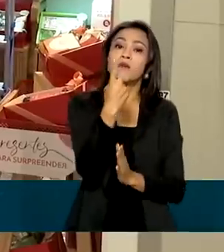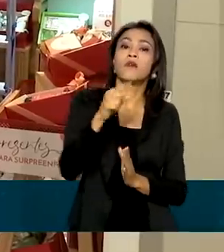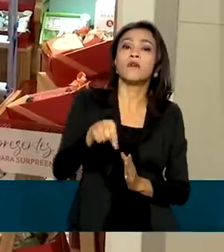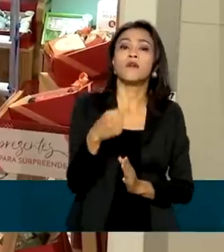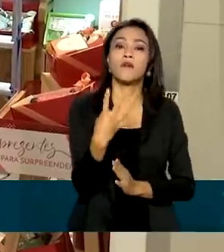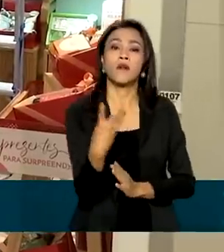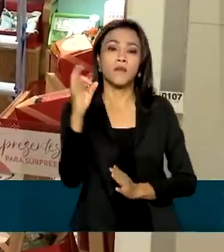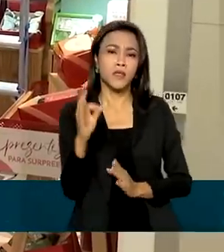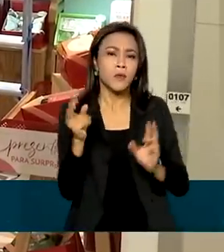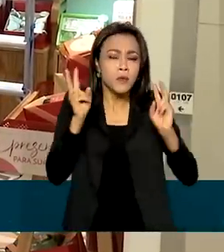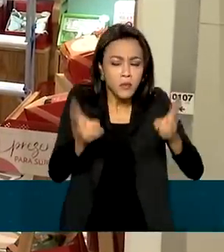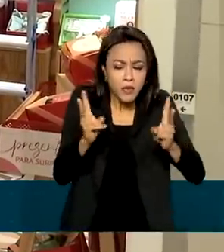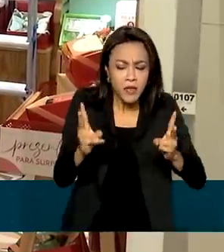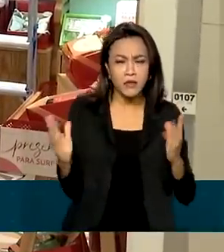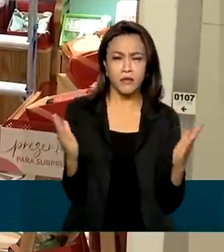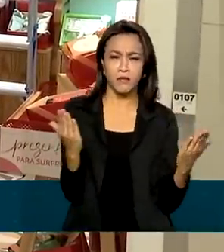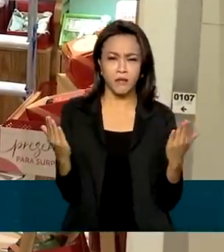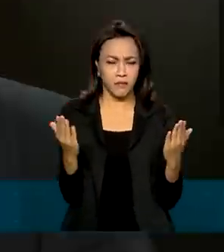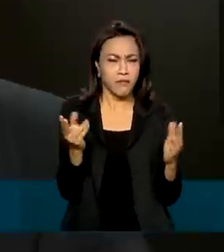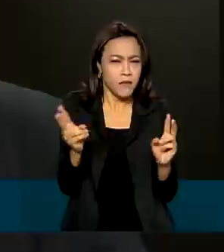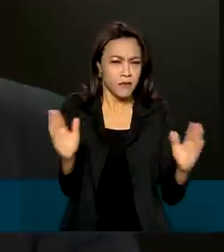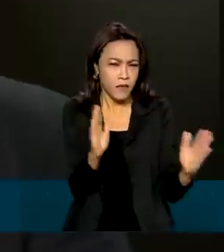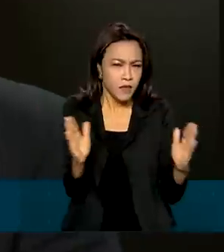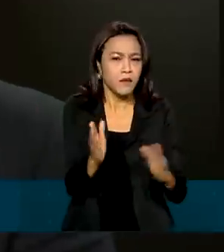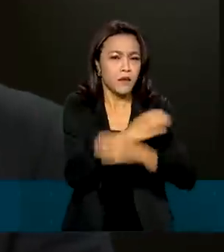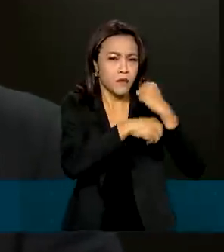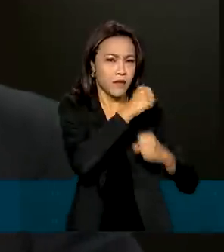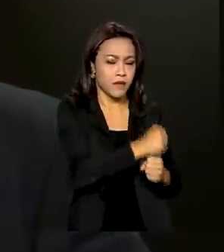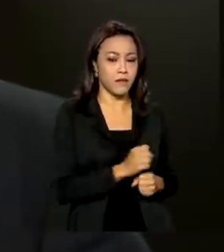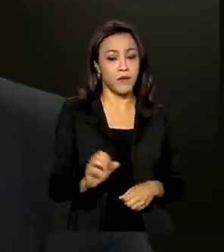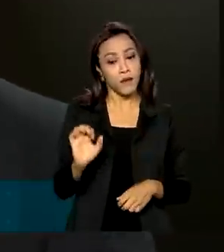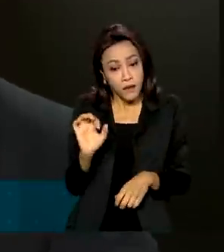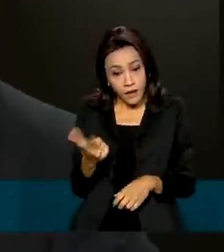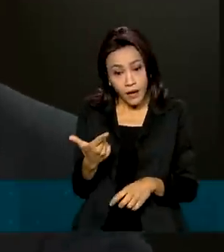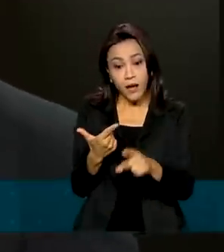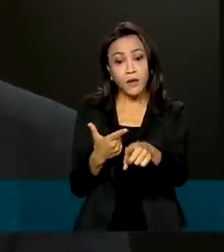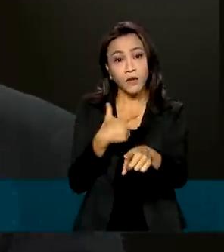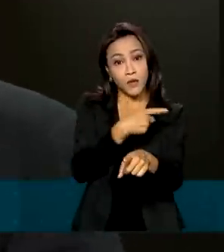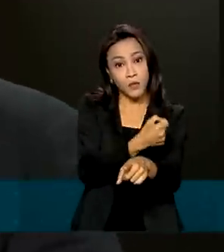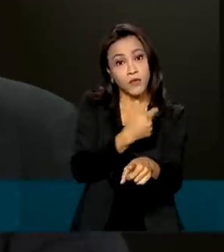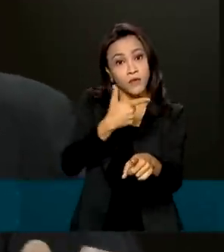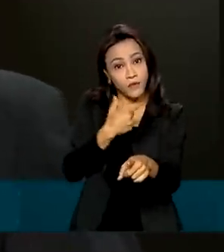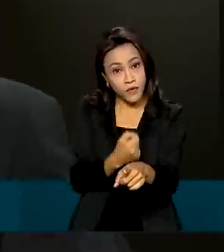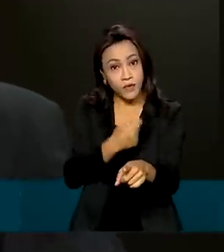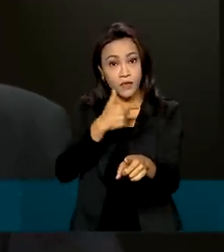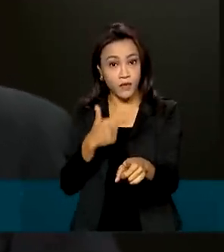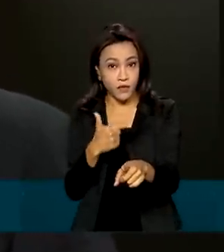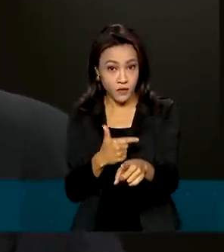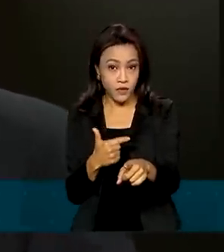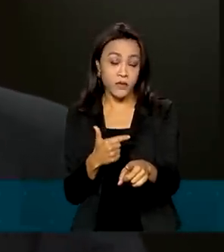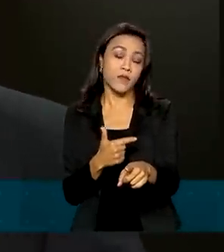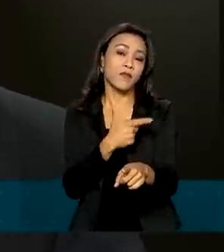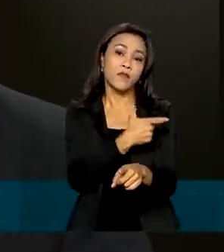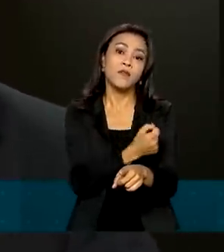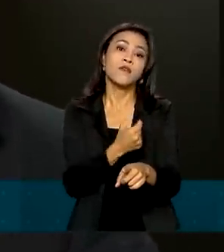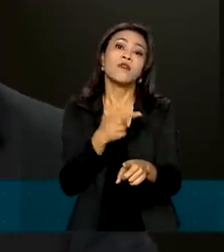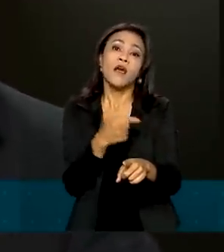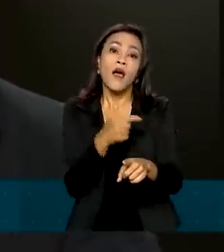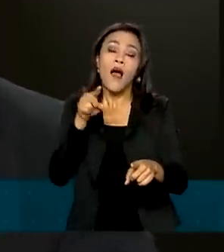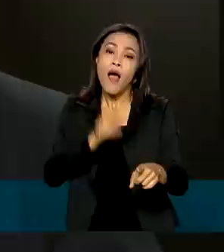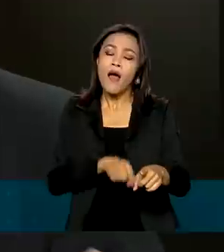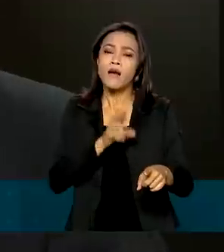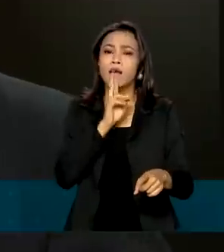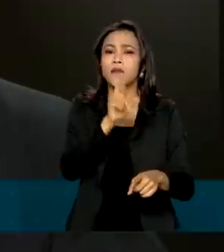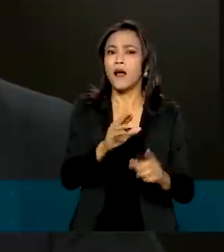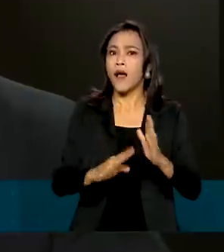relação ao mesmo período do ano passado. É claro que 2022 dificilmente vai conseguir repetir esse resultado de 2021, que foi realmente um resultado